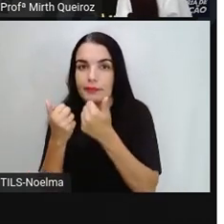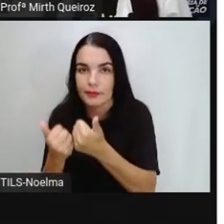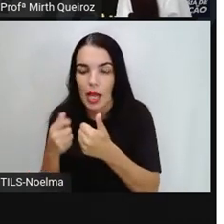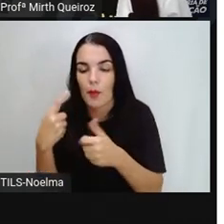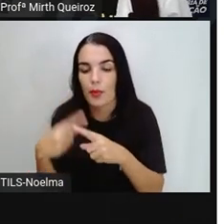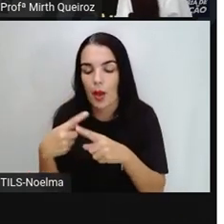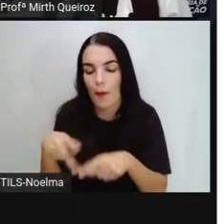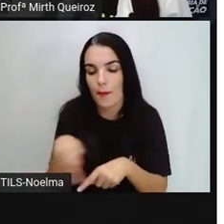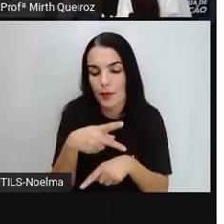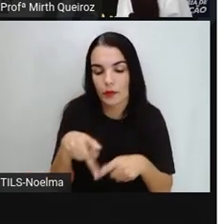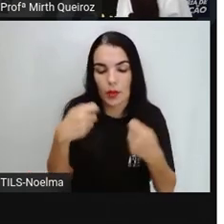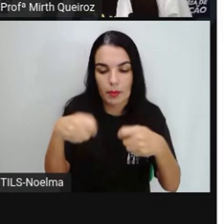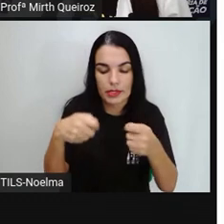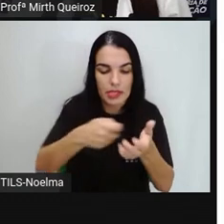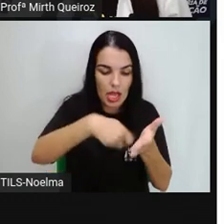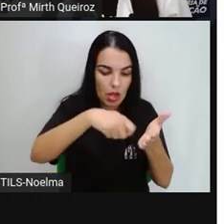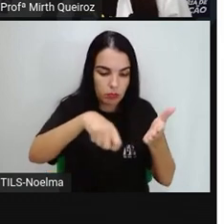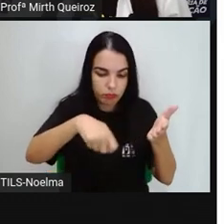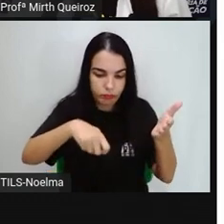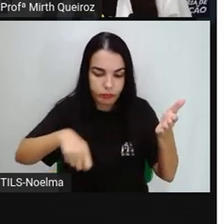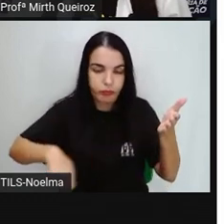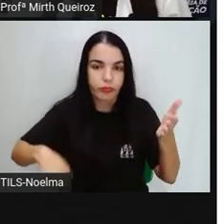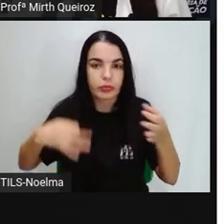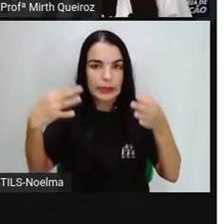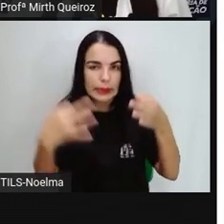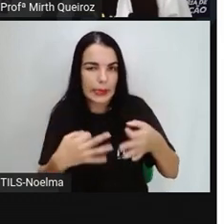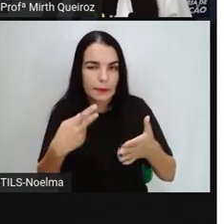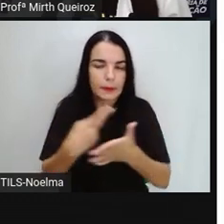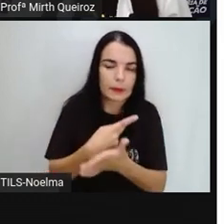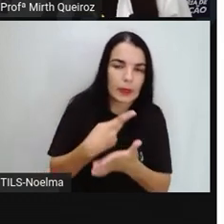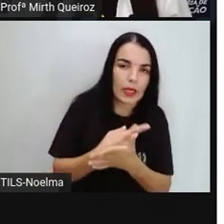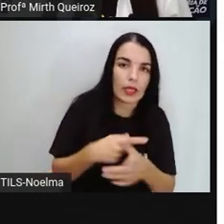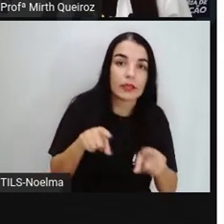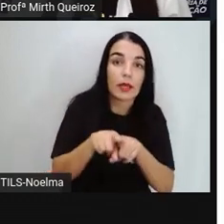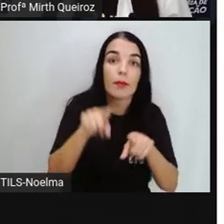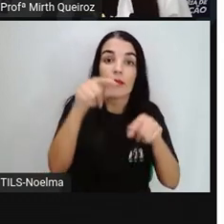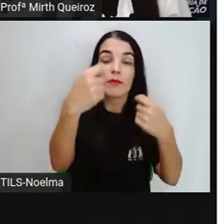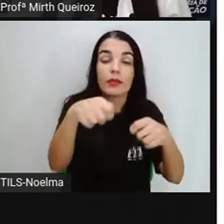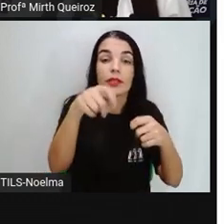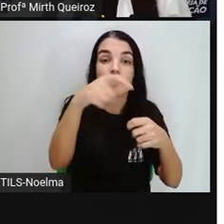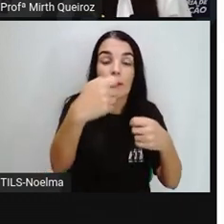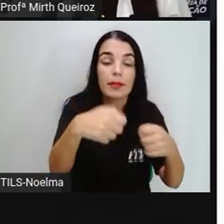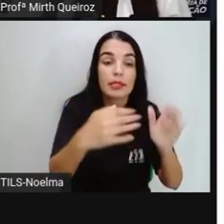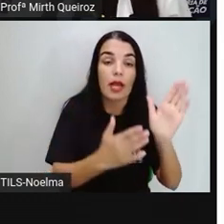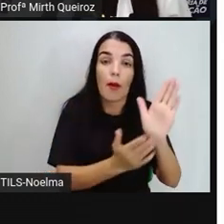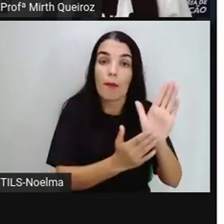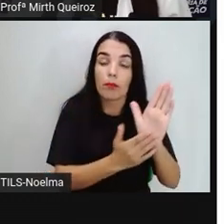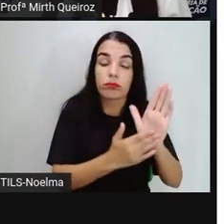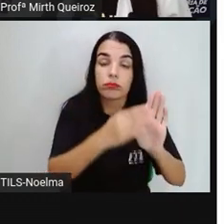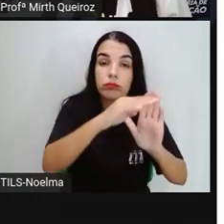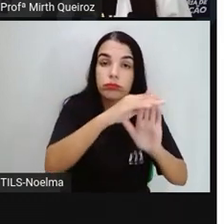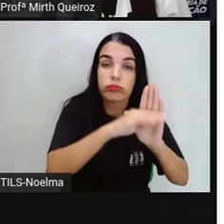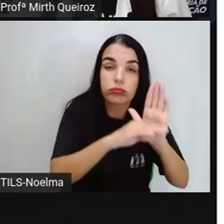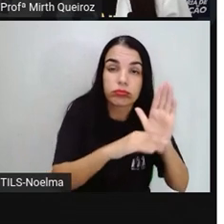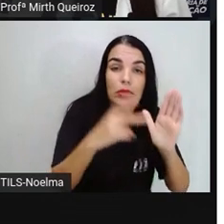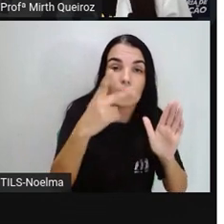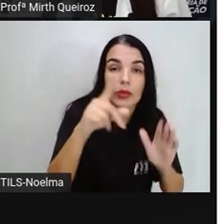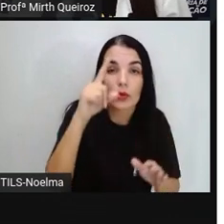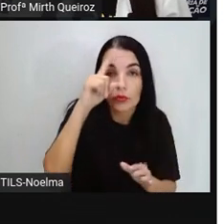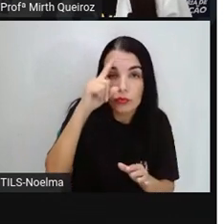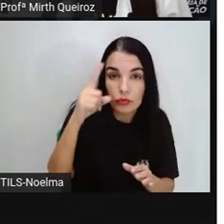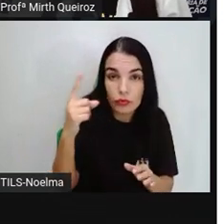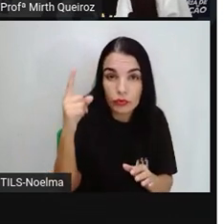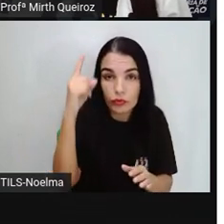fazer as devidas correções. Planeje, organize o seu dia, que mesmo estando em